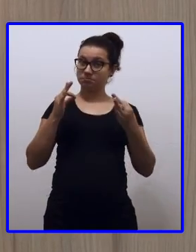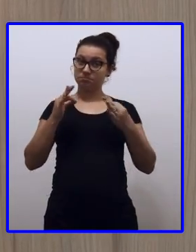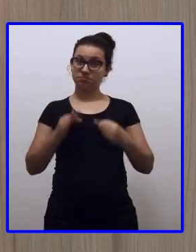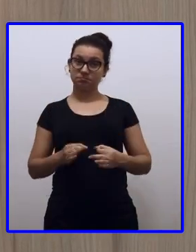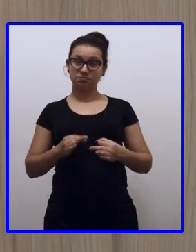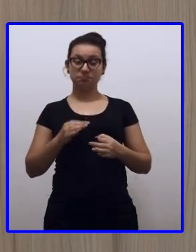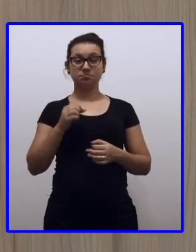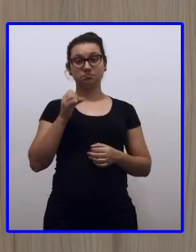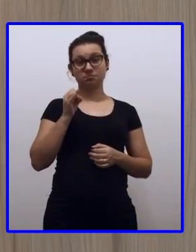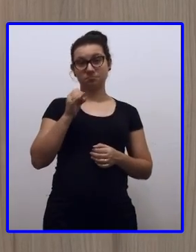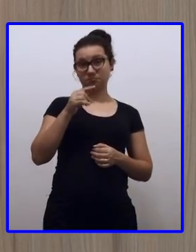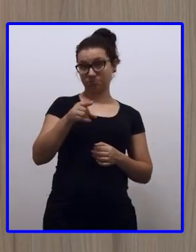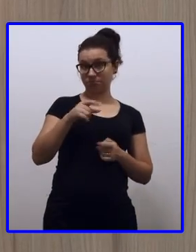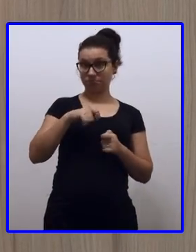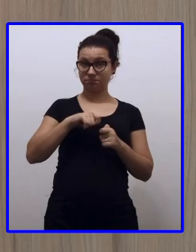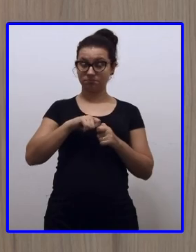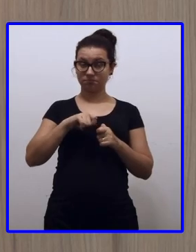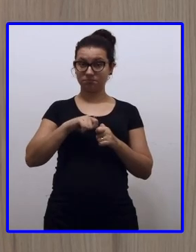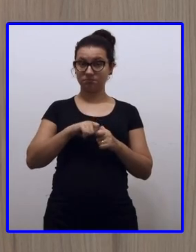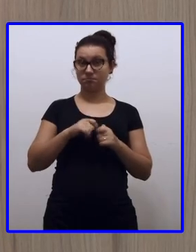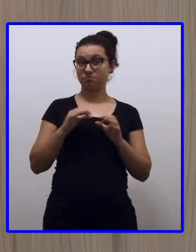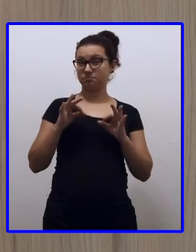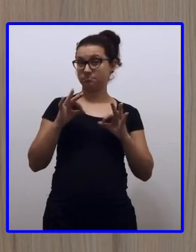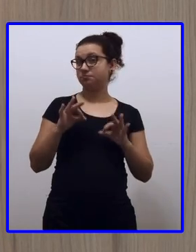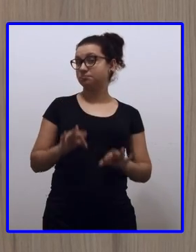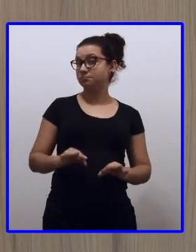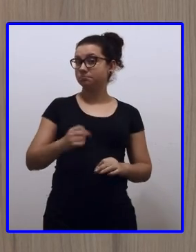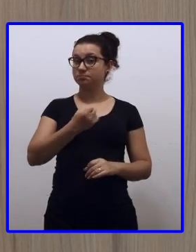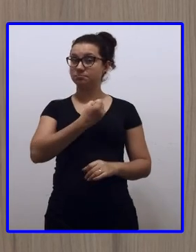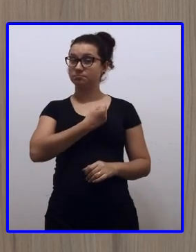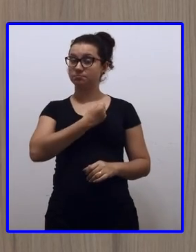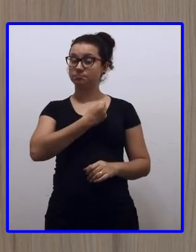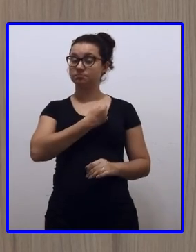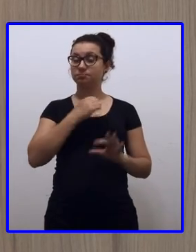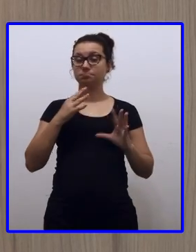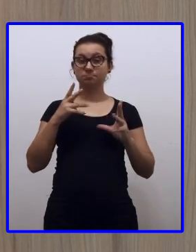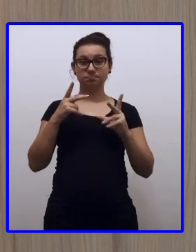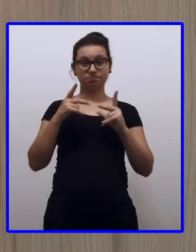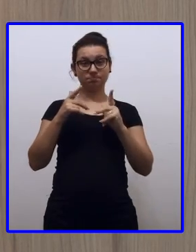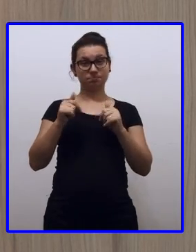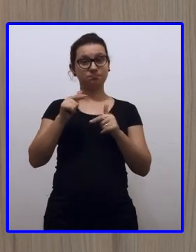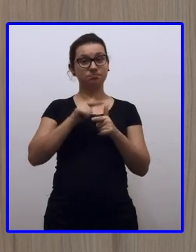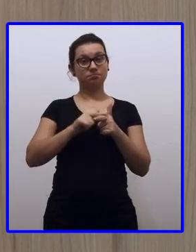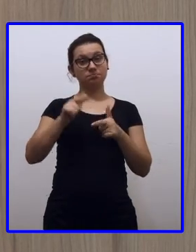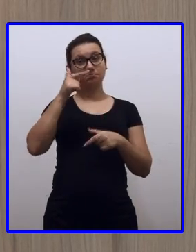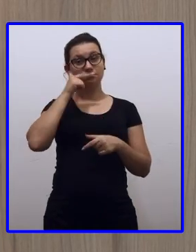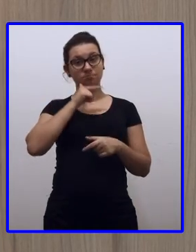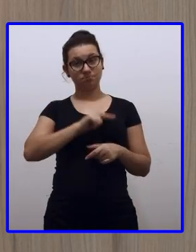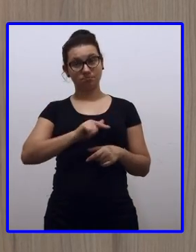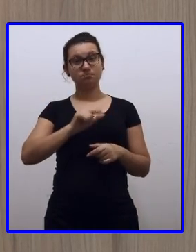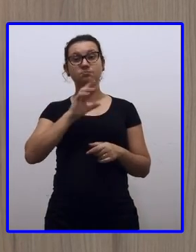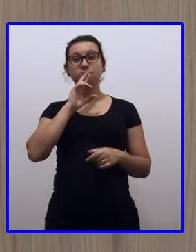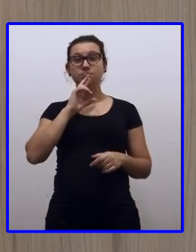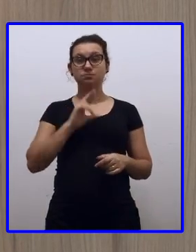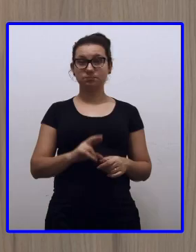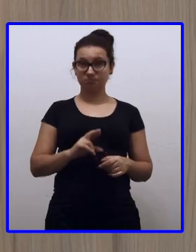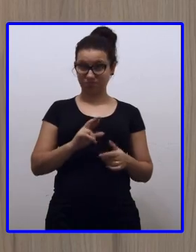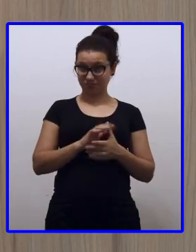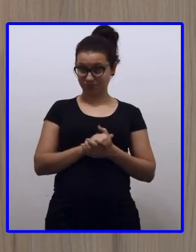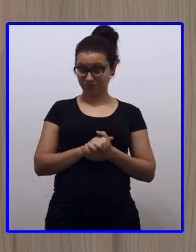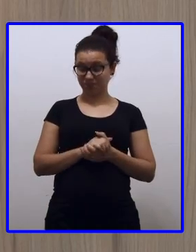Se você fez os algoritmos corretamente. Se toda situação, problema, você pôs uma resposta.